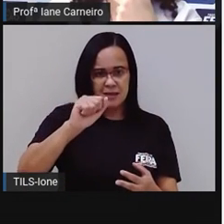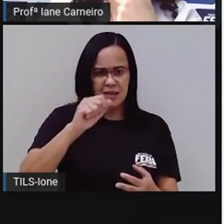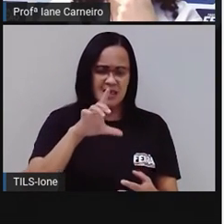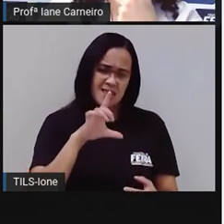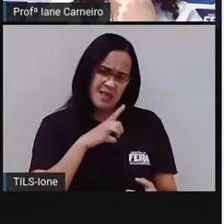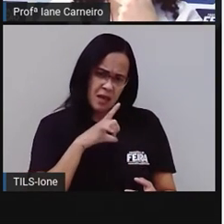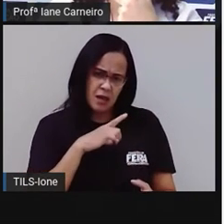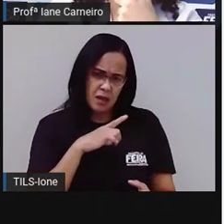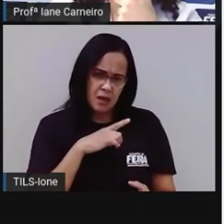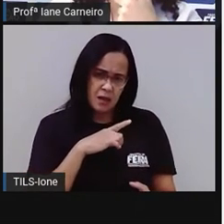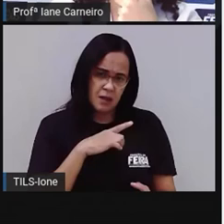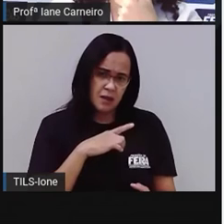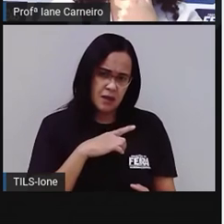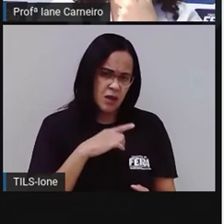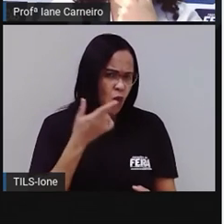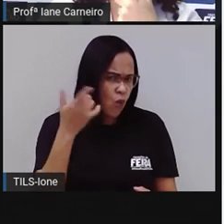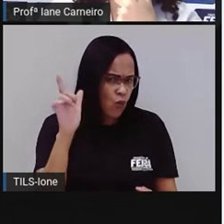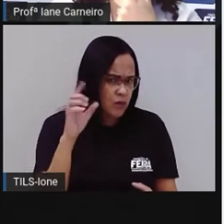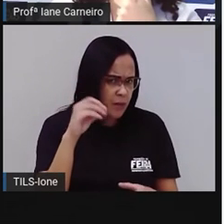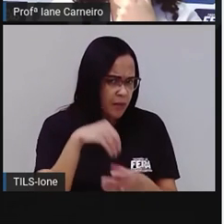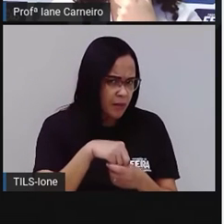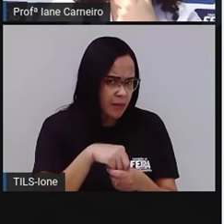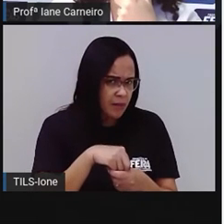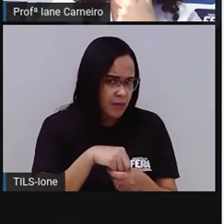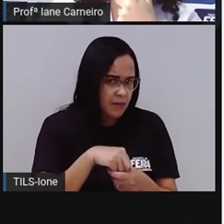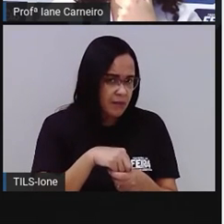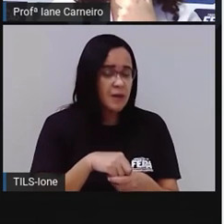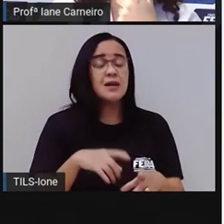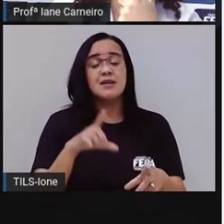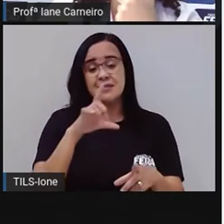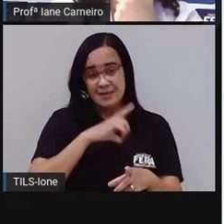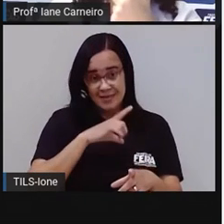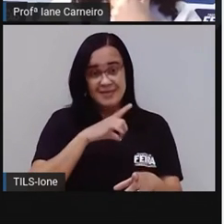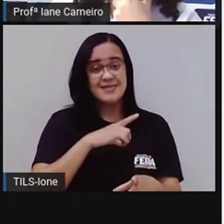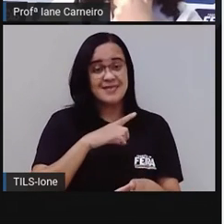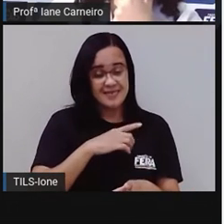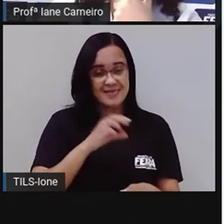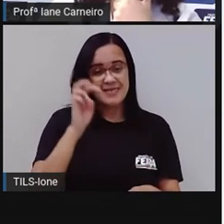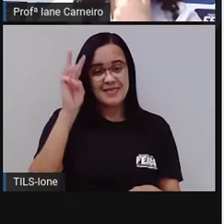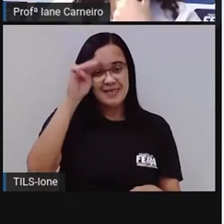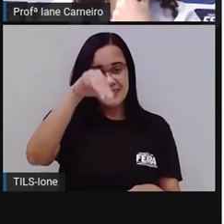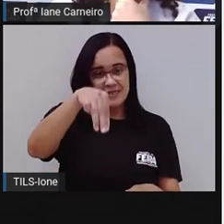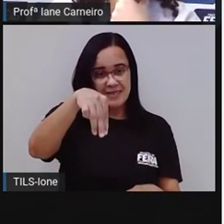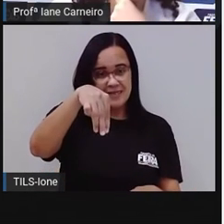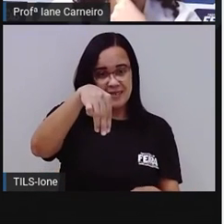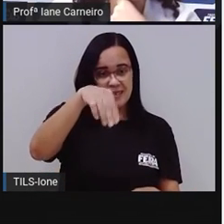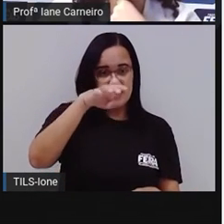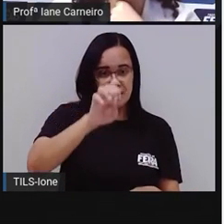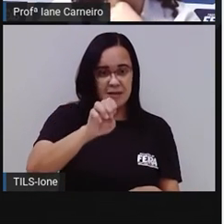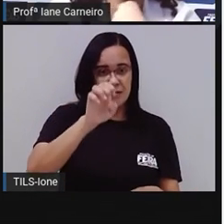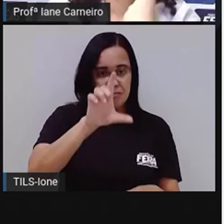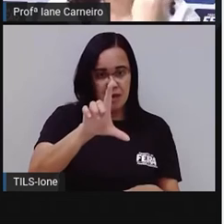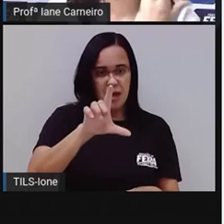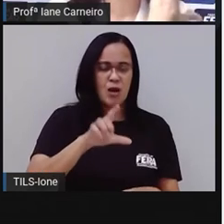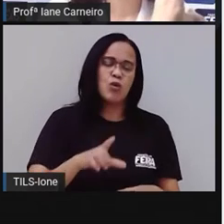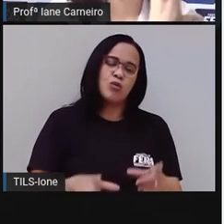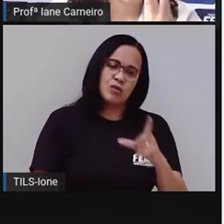Sim, ó. Mel. Ó o mel aqui. Mel, né? Então, percebam a